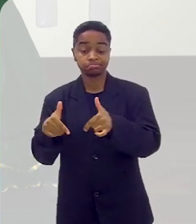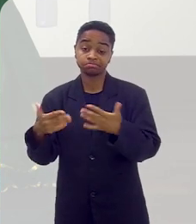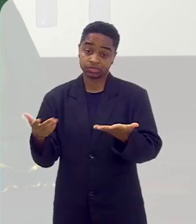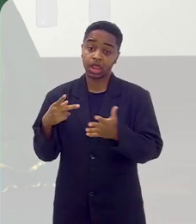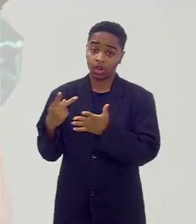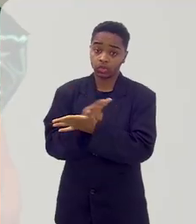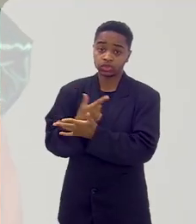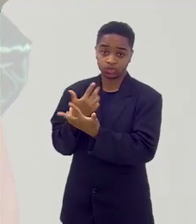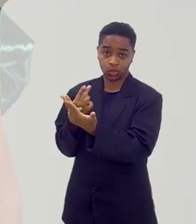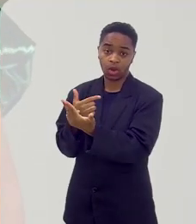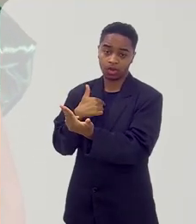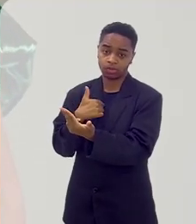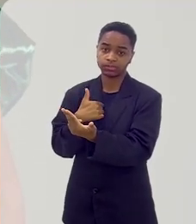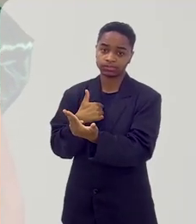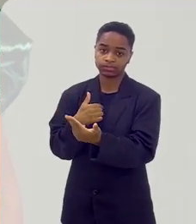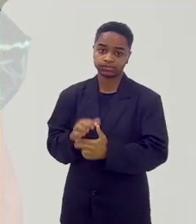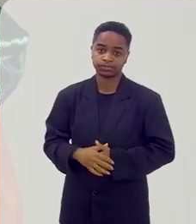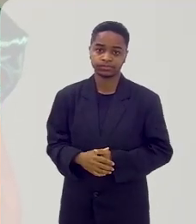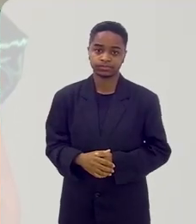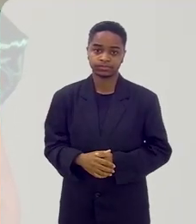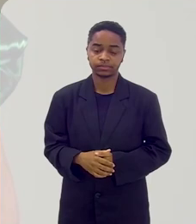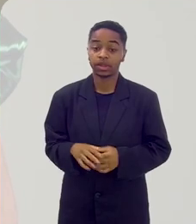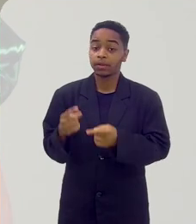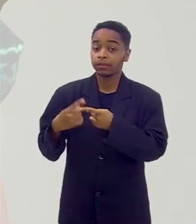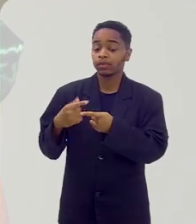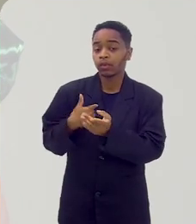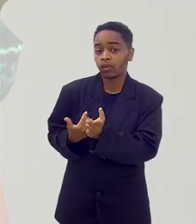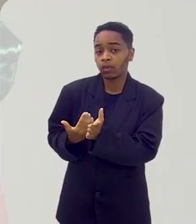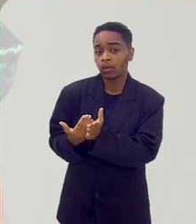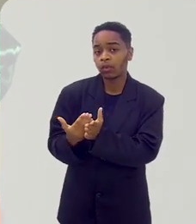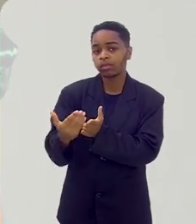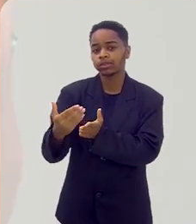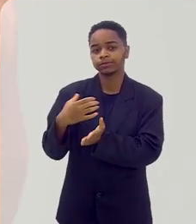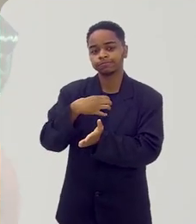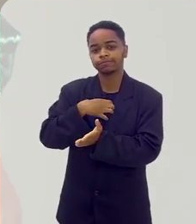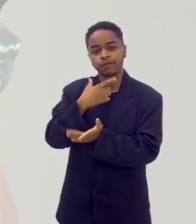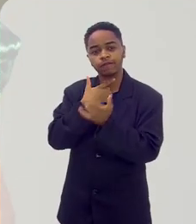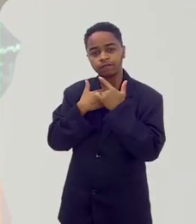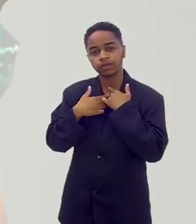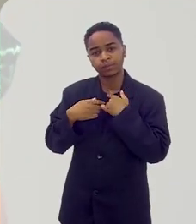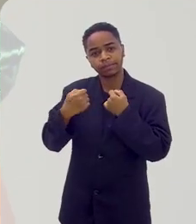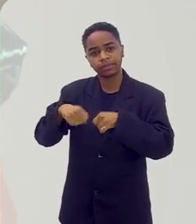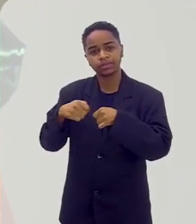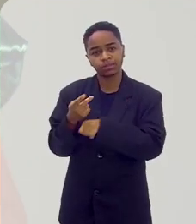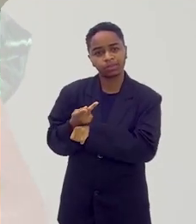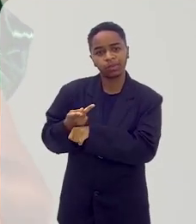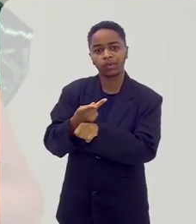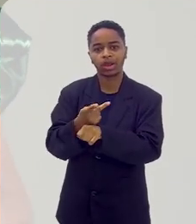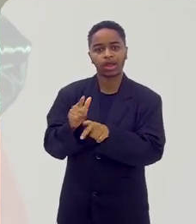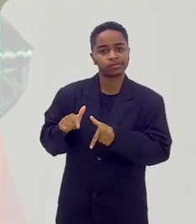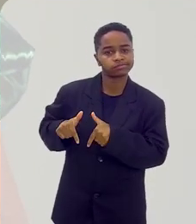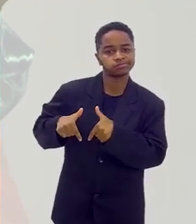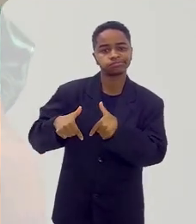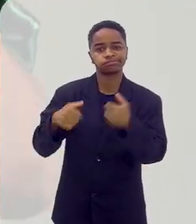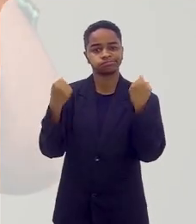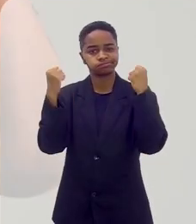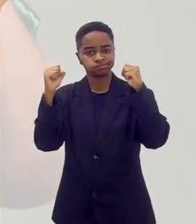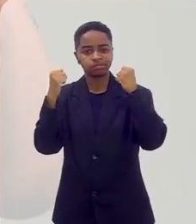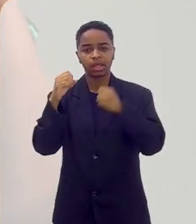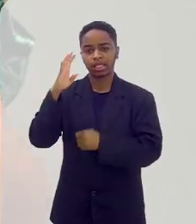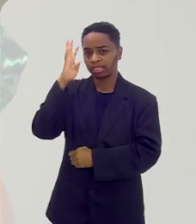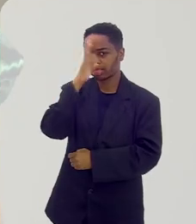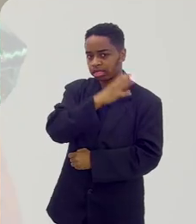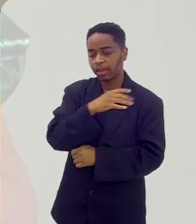E foi isso que aconteceu comigo, né? Eu comecei a sentir necessidade de procurar atividade física,